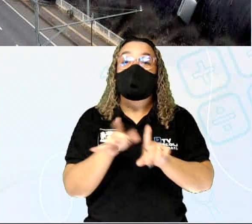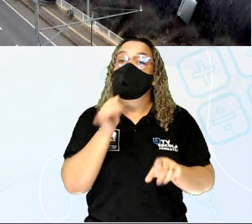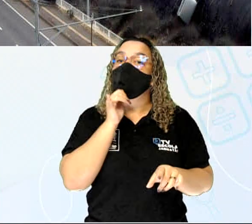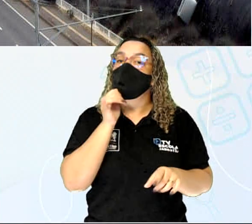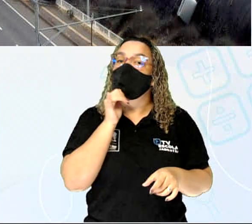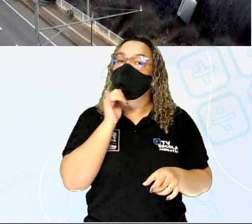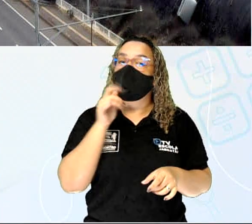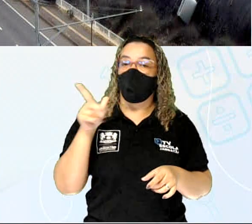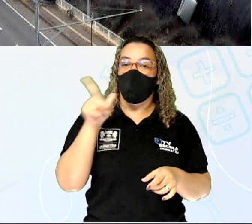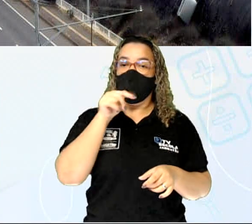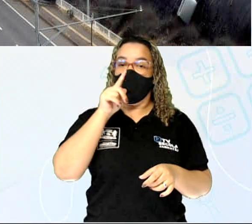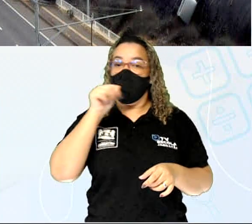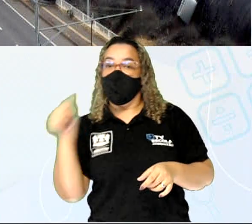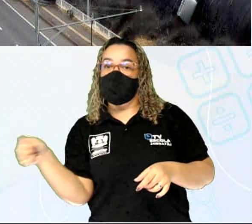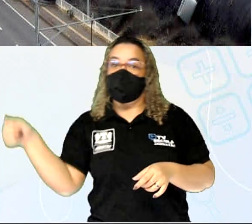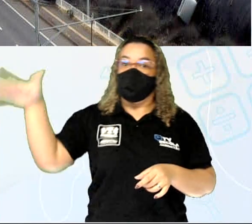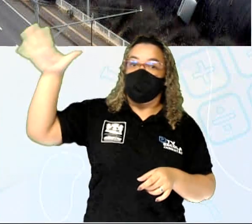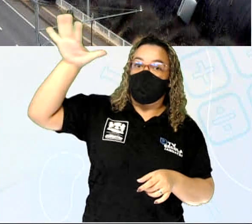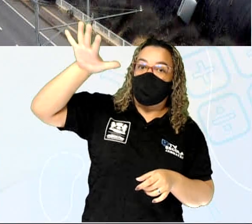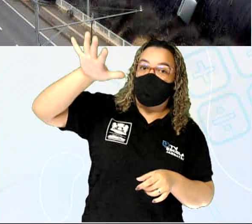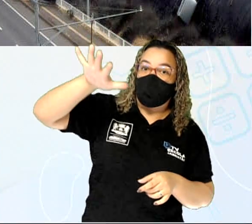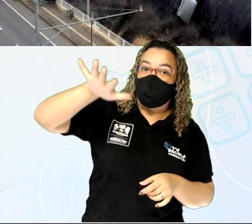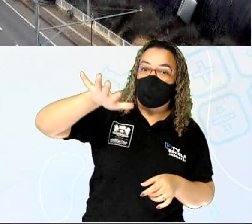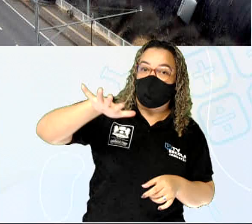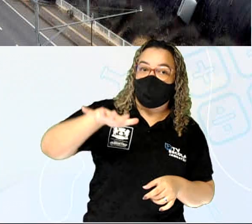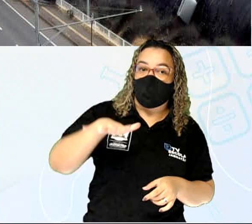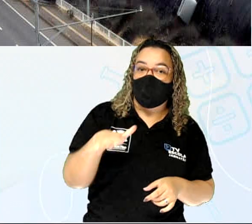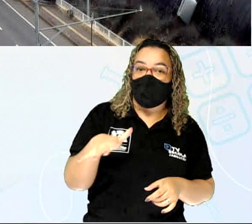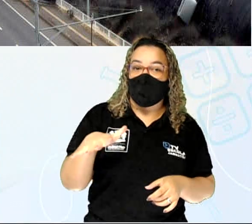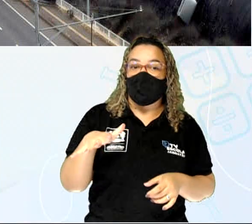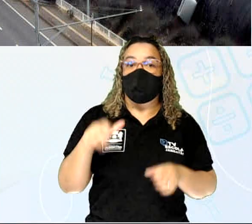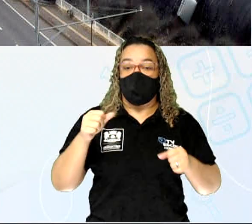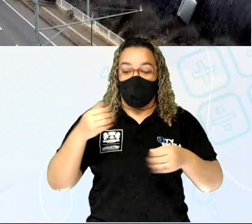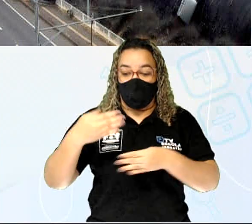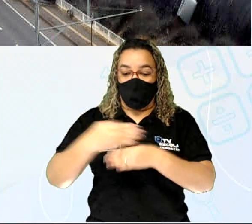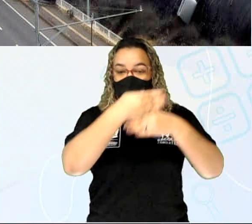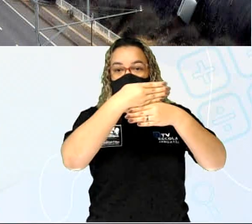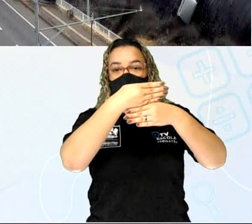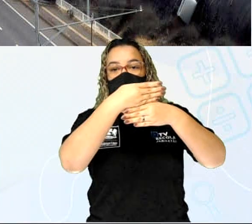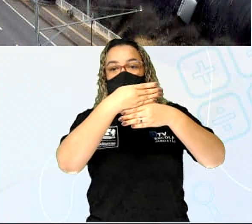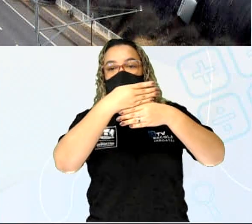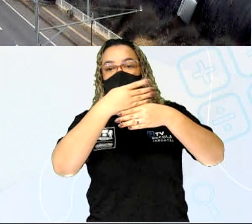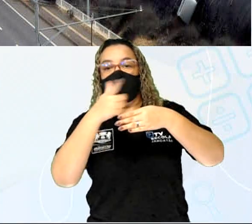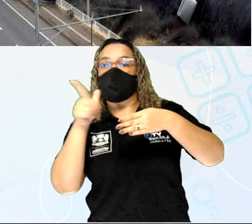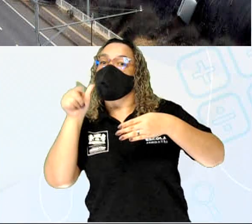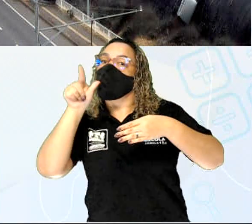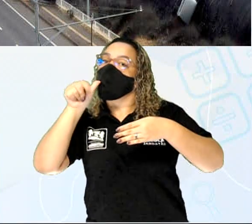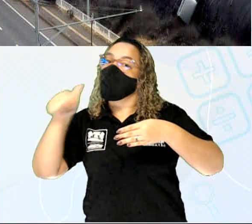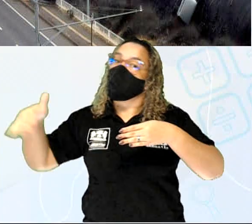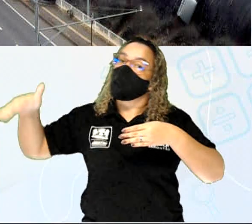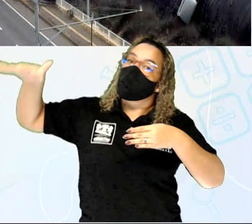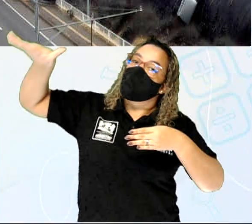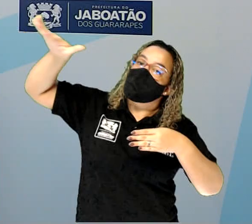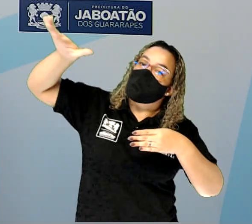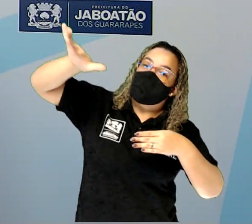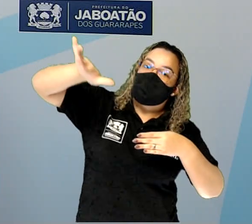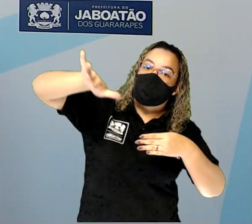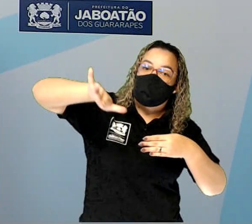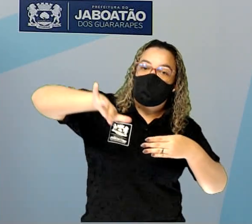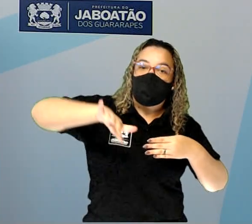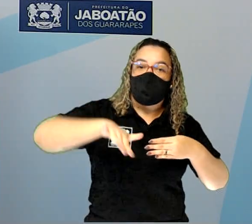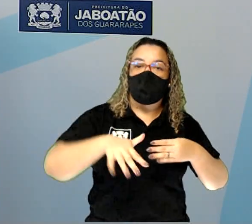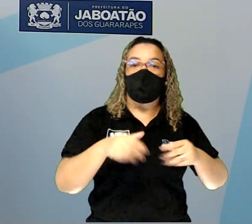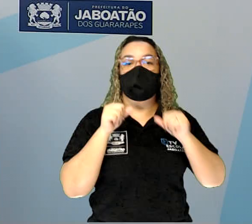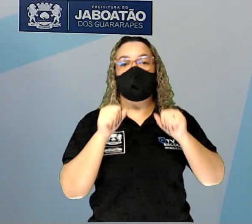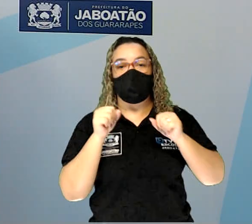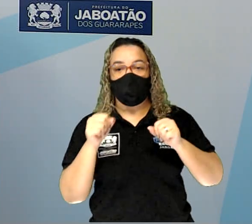das tsunamis, que quando esse terremoto acontece no mar, a placa é empurrada para cima, move a água, e a água pode